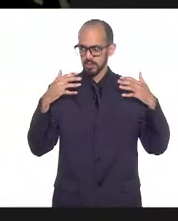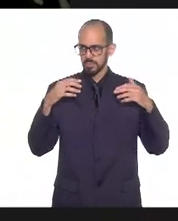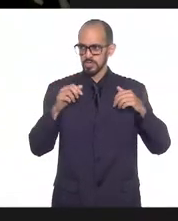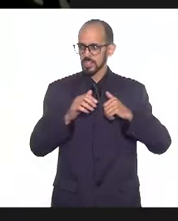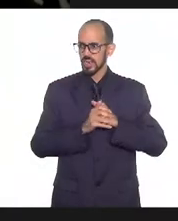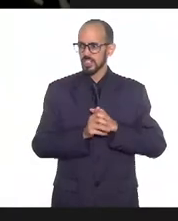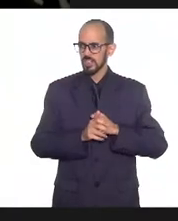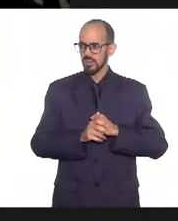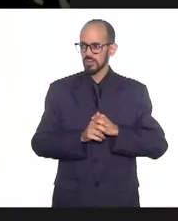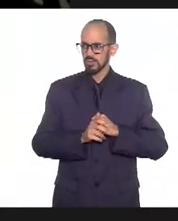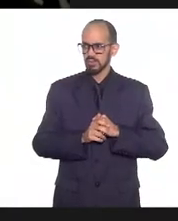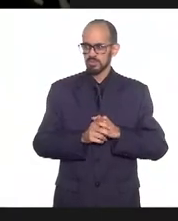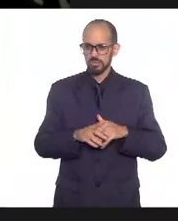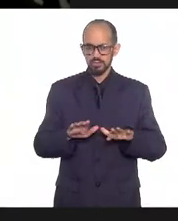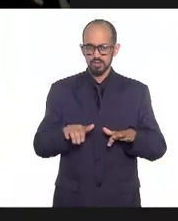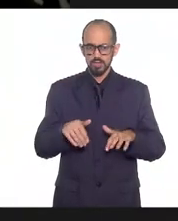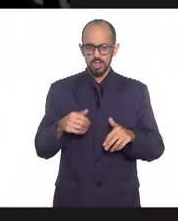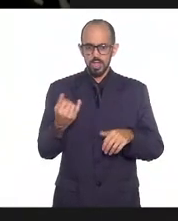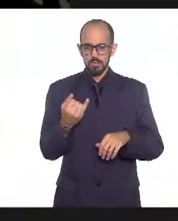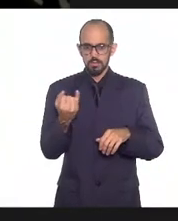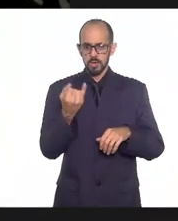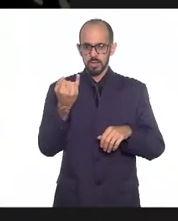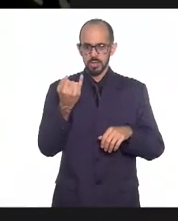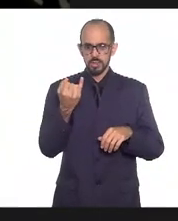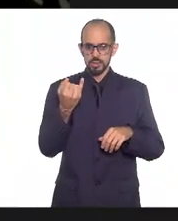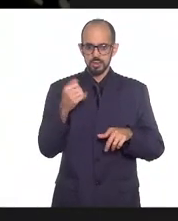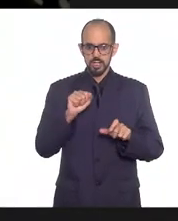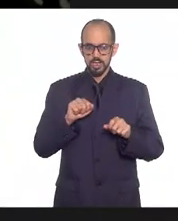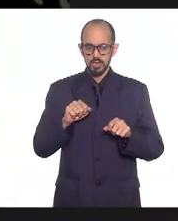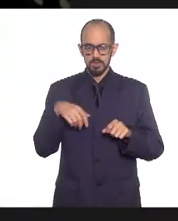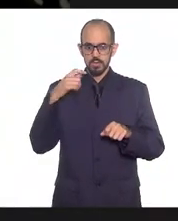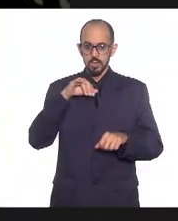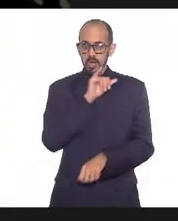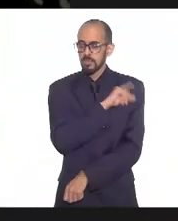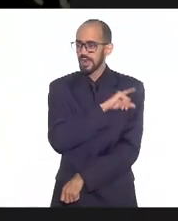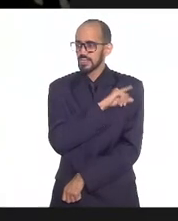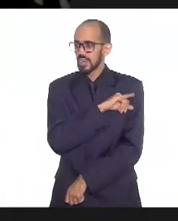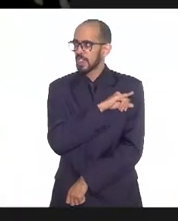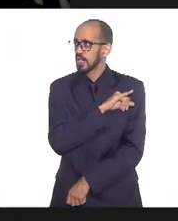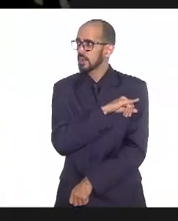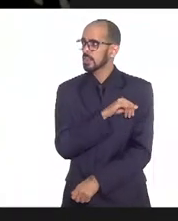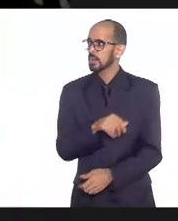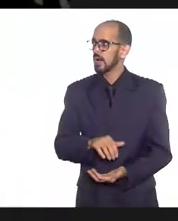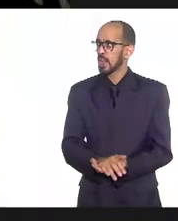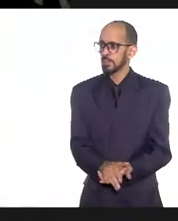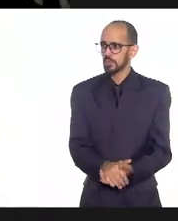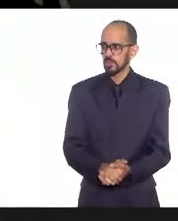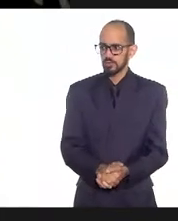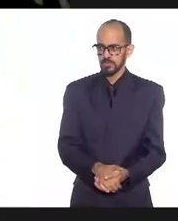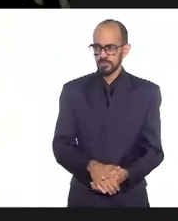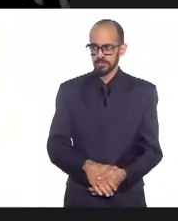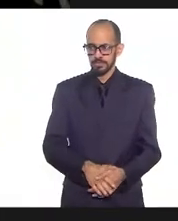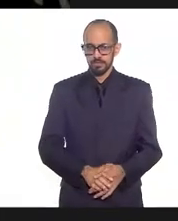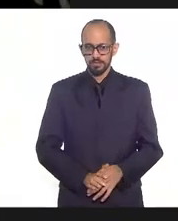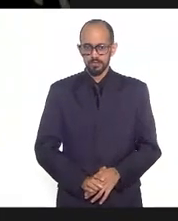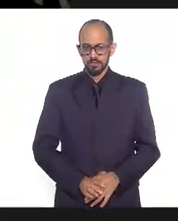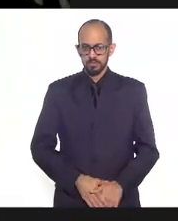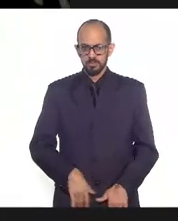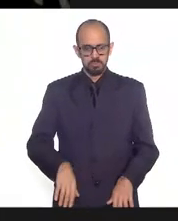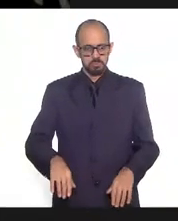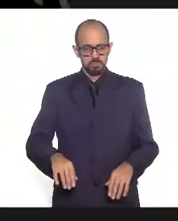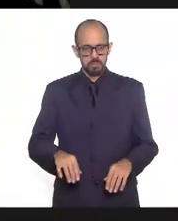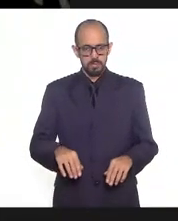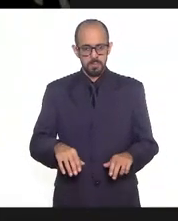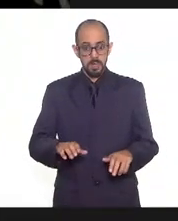está fazendo. É de suma importância aqui para o Rio de Janeiro nesse momento em que pode-se ter